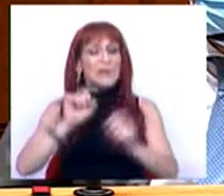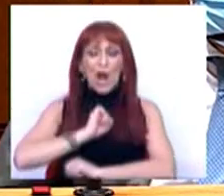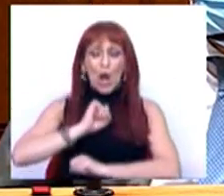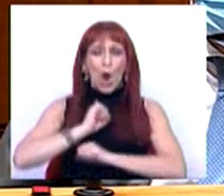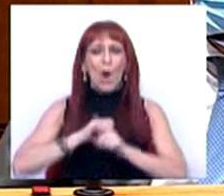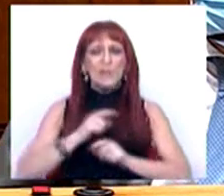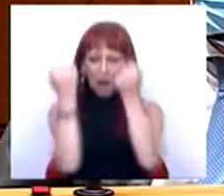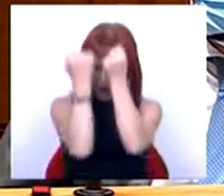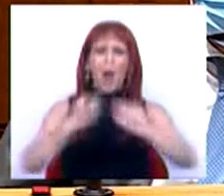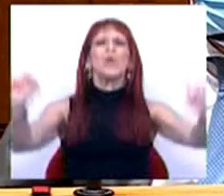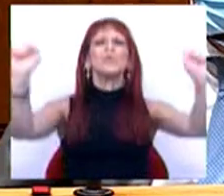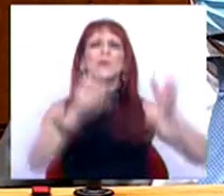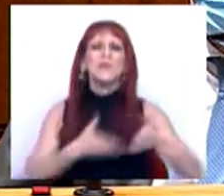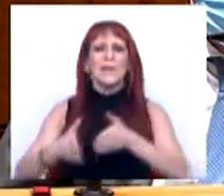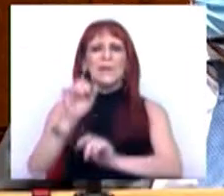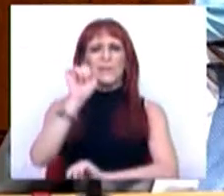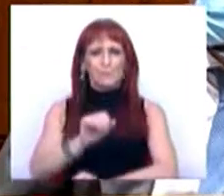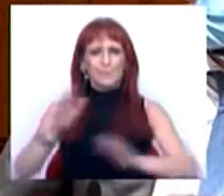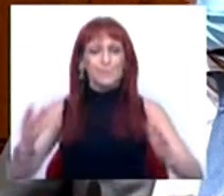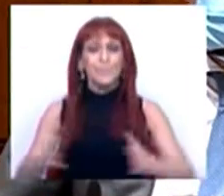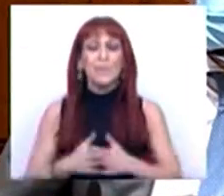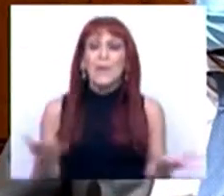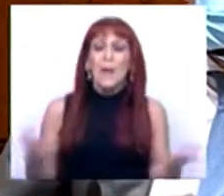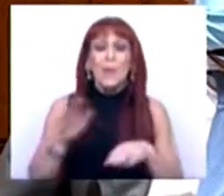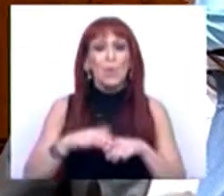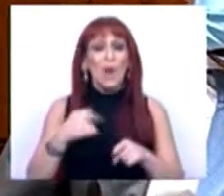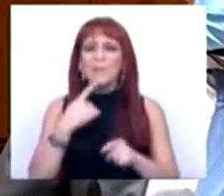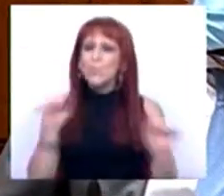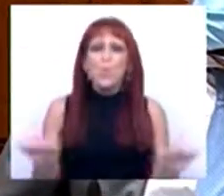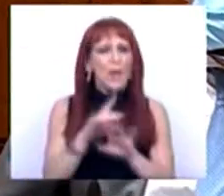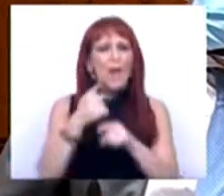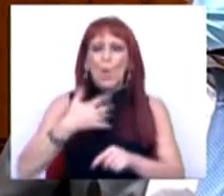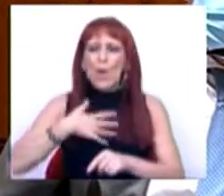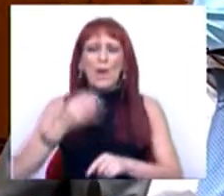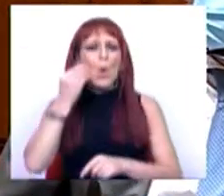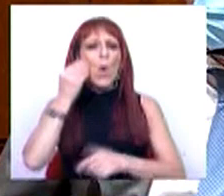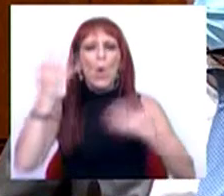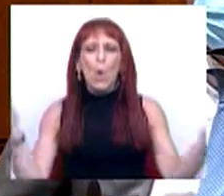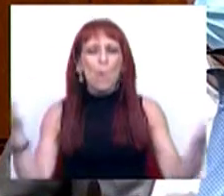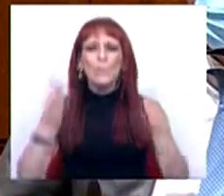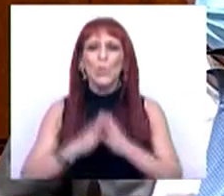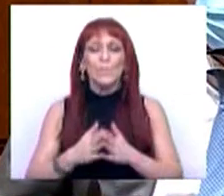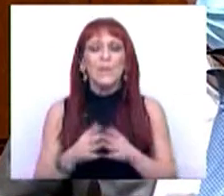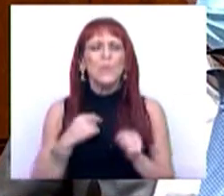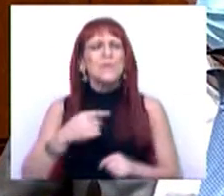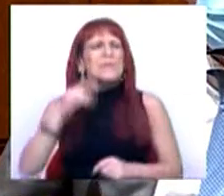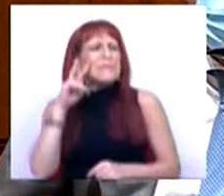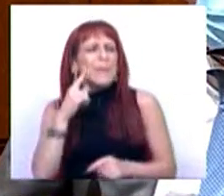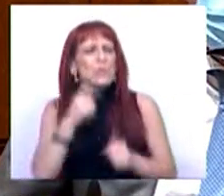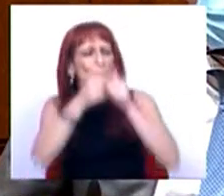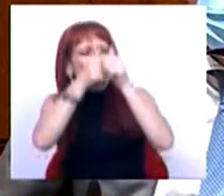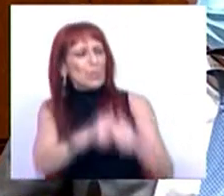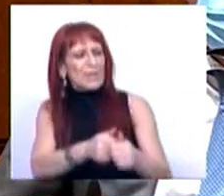nossa autonomia estratégica. E por isso quero ser muito claro sobre a forma como entendemos o